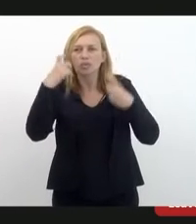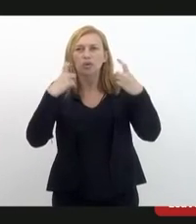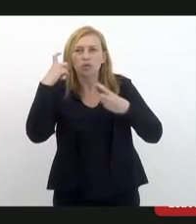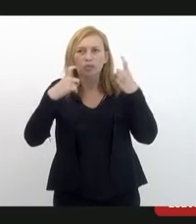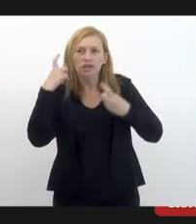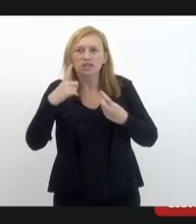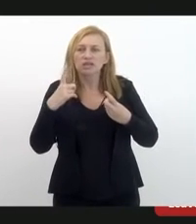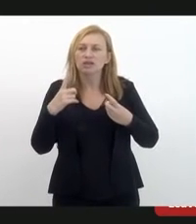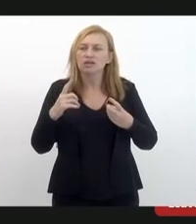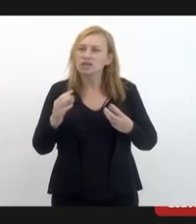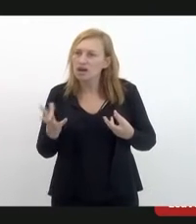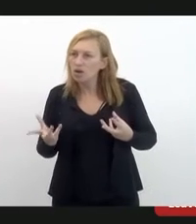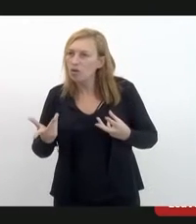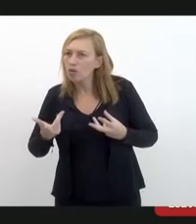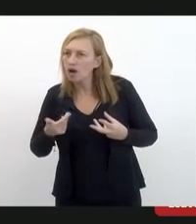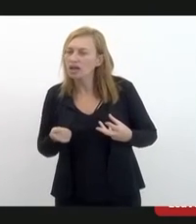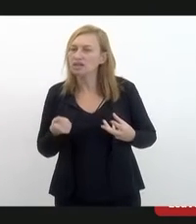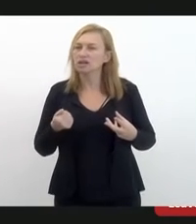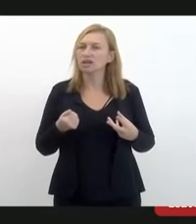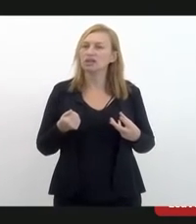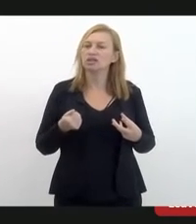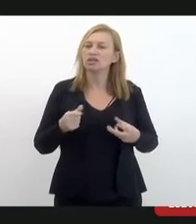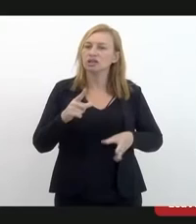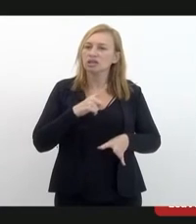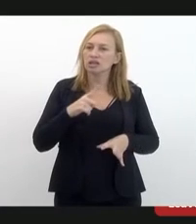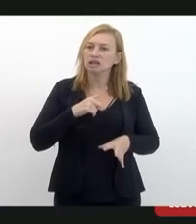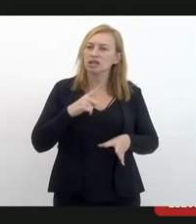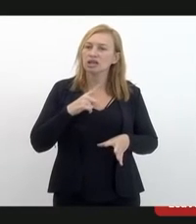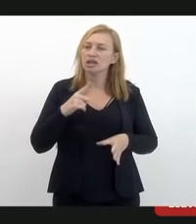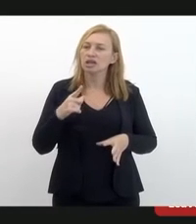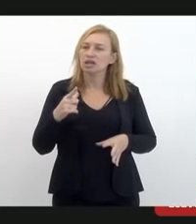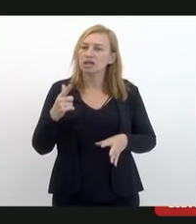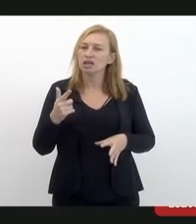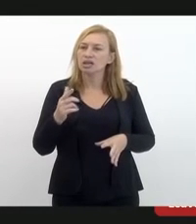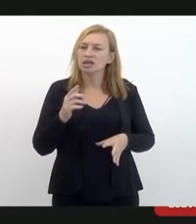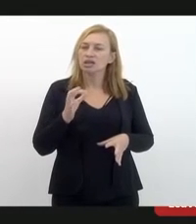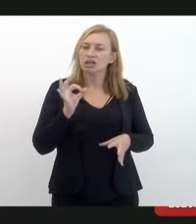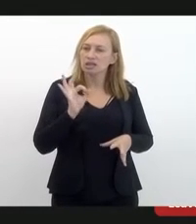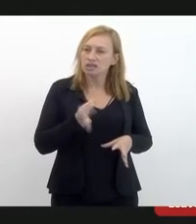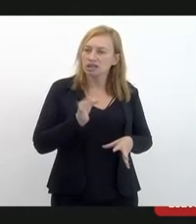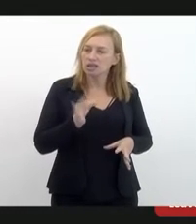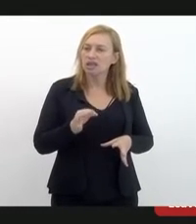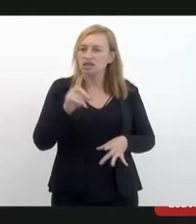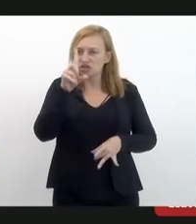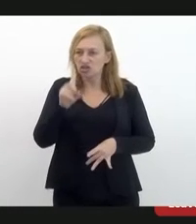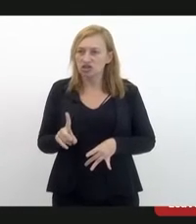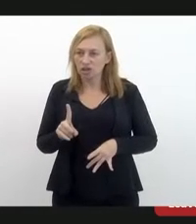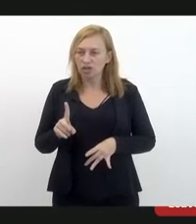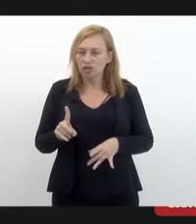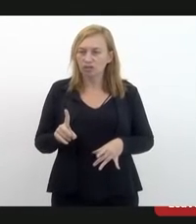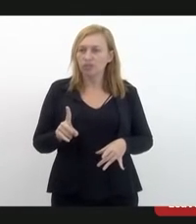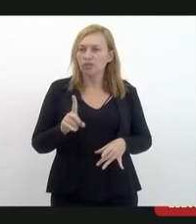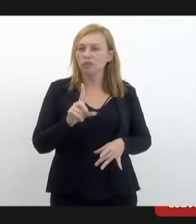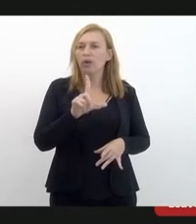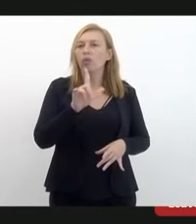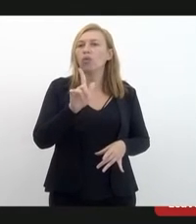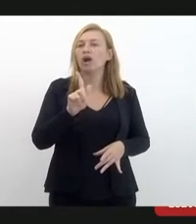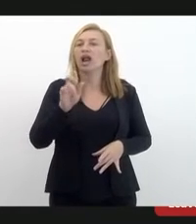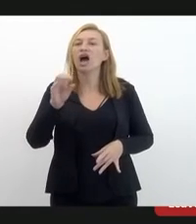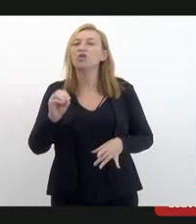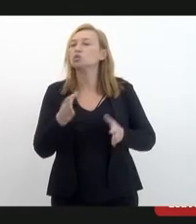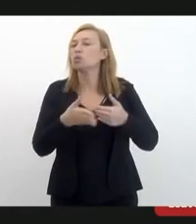preocupação, esse zelo em quando tem aquisições de direitos em formulários específicos, não sendo em laudo solto.